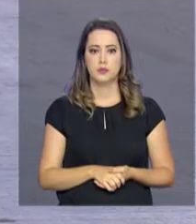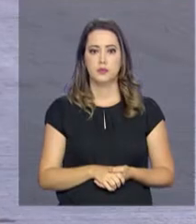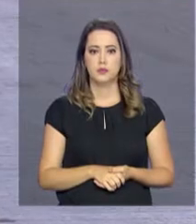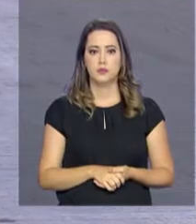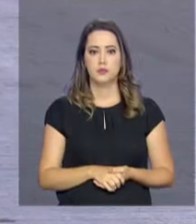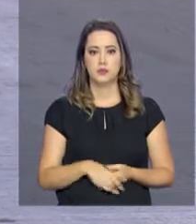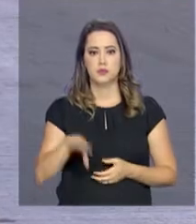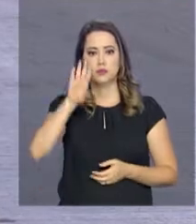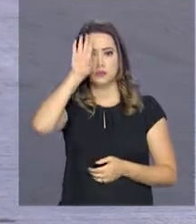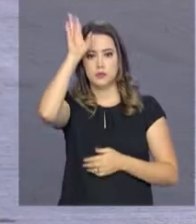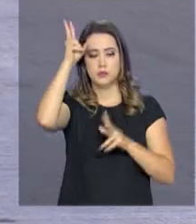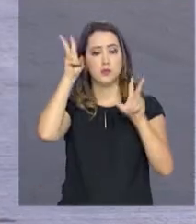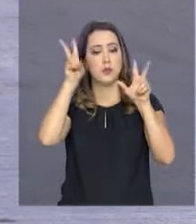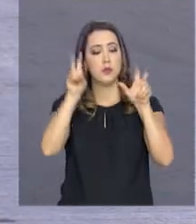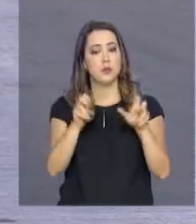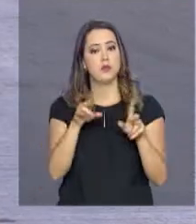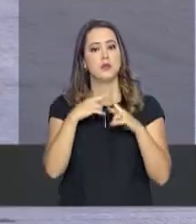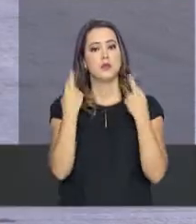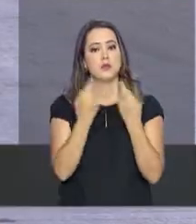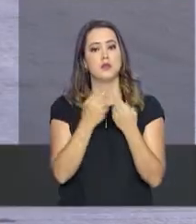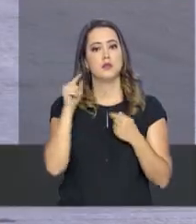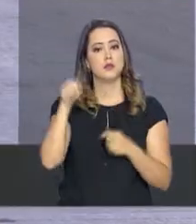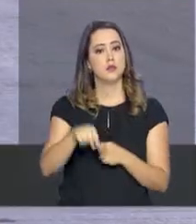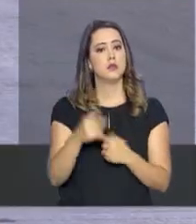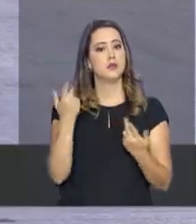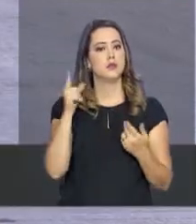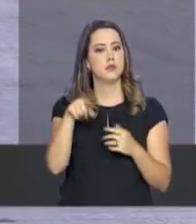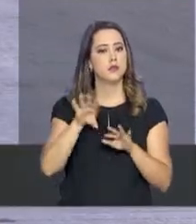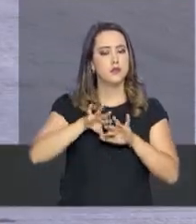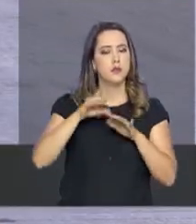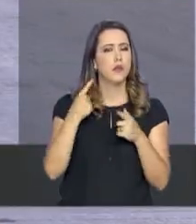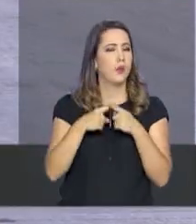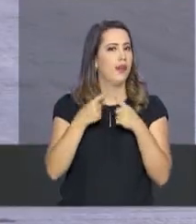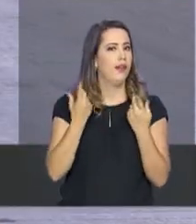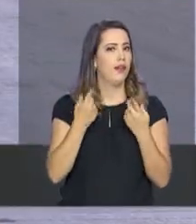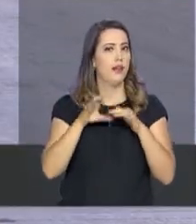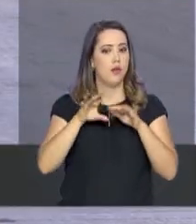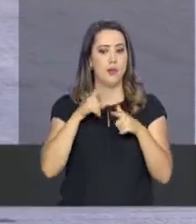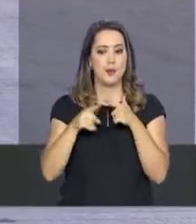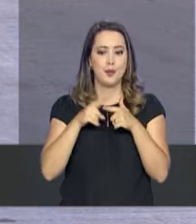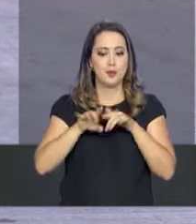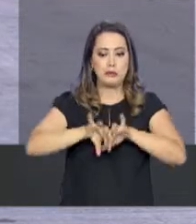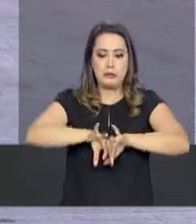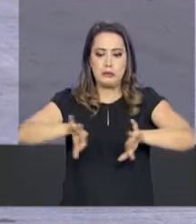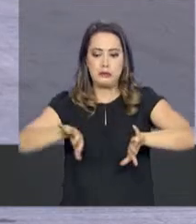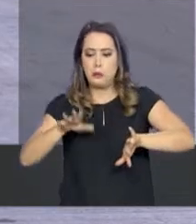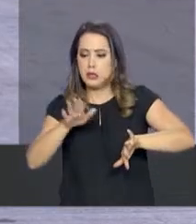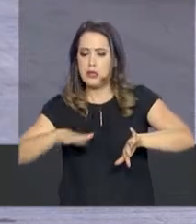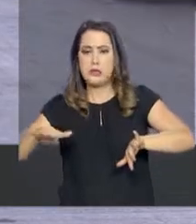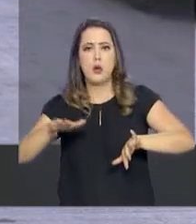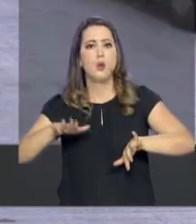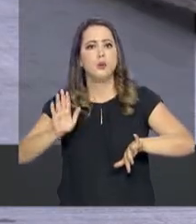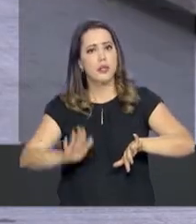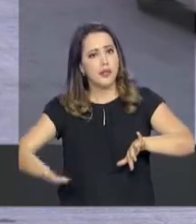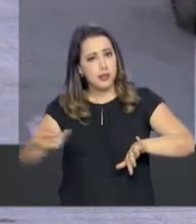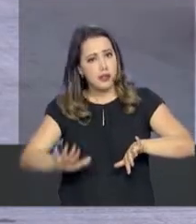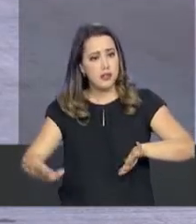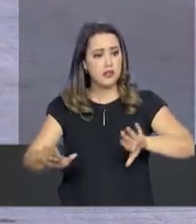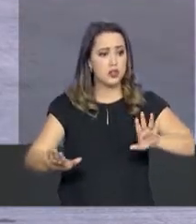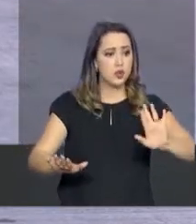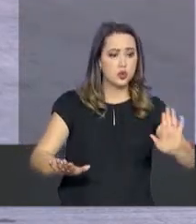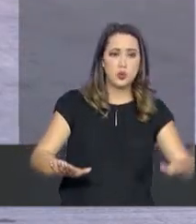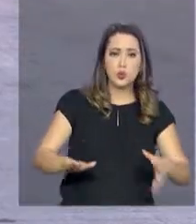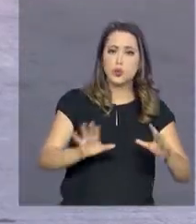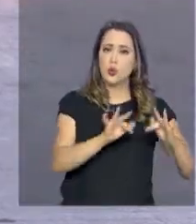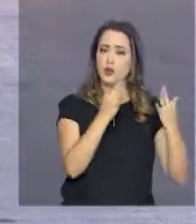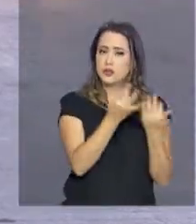O principal tema das reuniões aqui em Chicago foi a questão da separação de crianças brasileiras de suas famílias depois de terem atravessado a